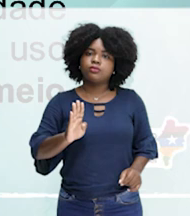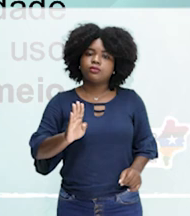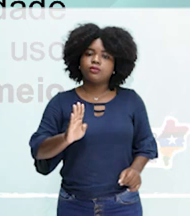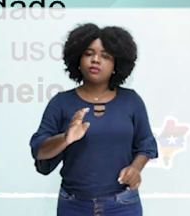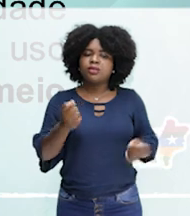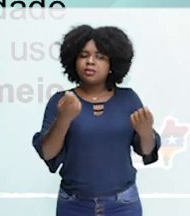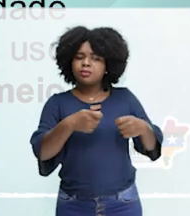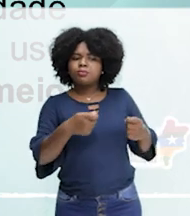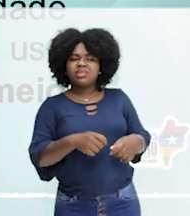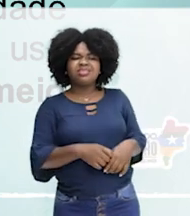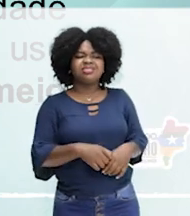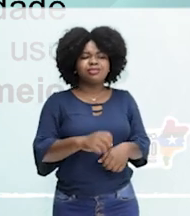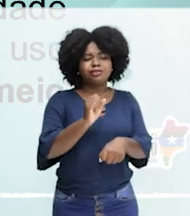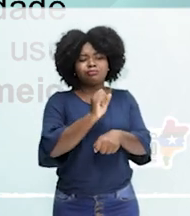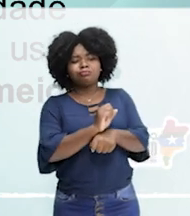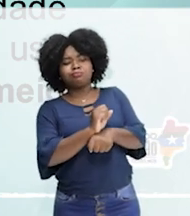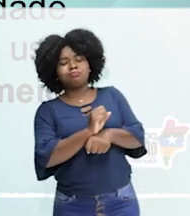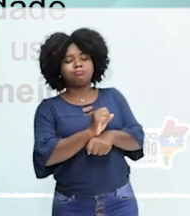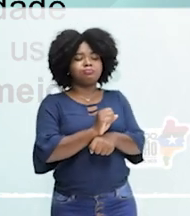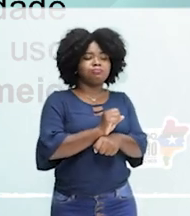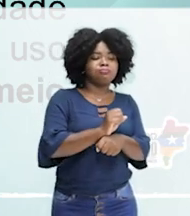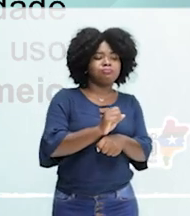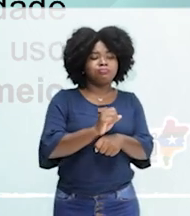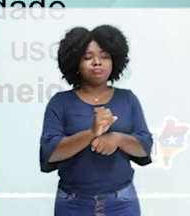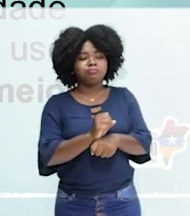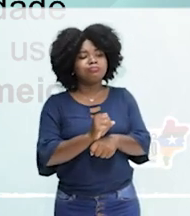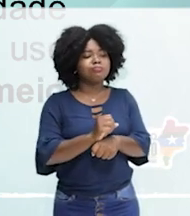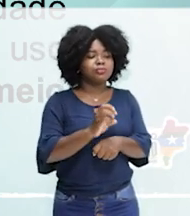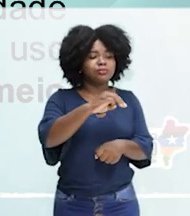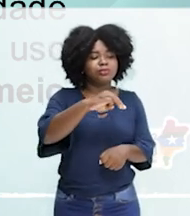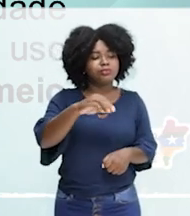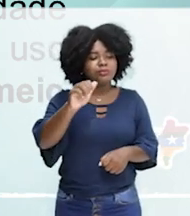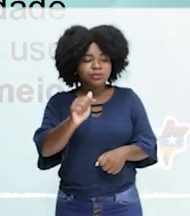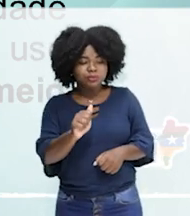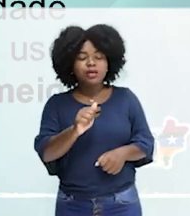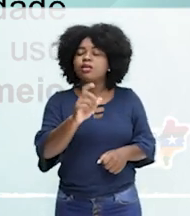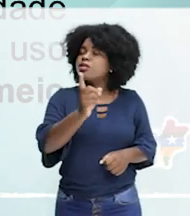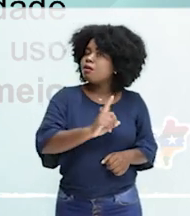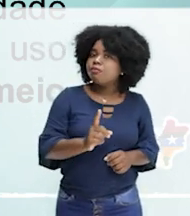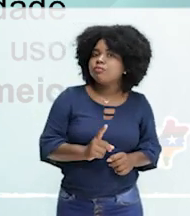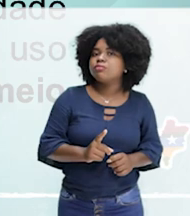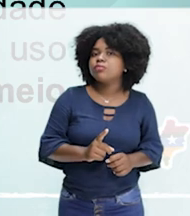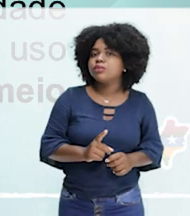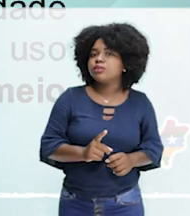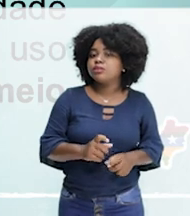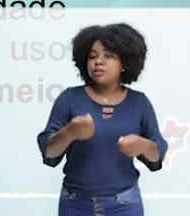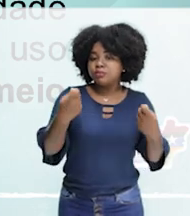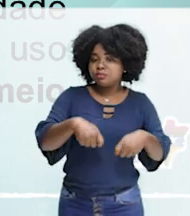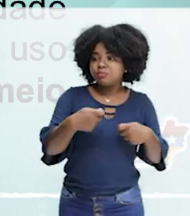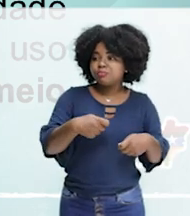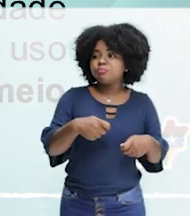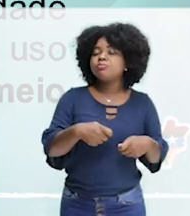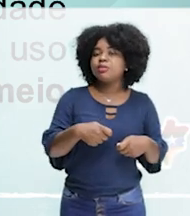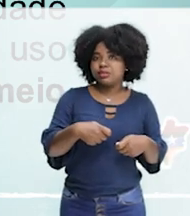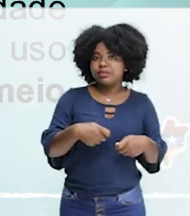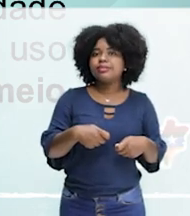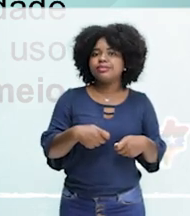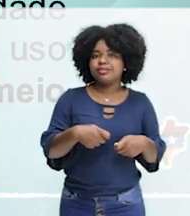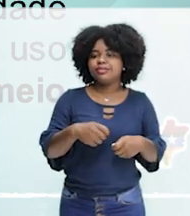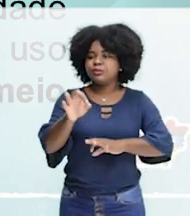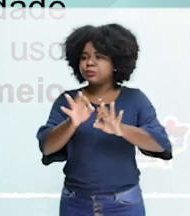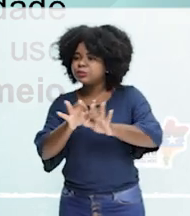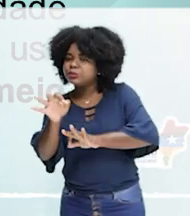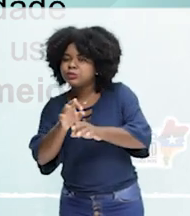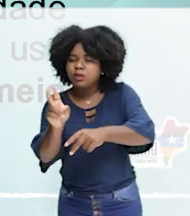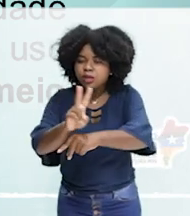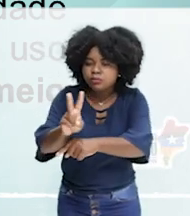precisa esperar o Ministério do Meio Ambiente dizer para ele olha, vai lá e faz. Não, ele tem a autonomia para ir lá. Ou seja, porque ele já tem